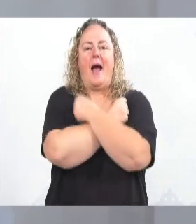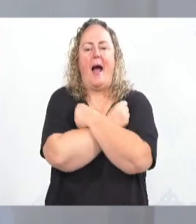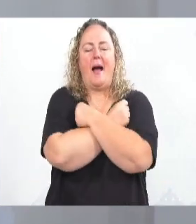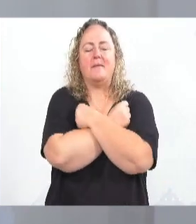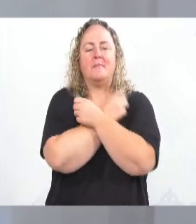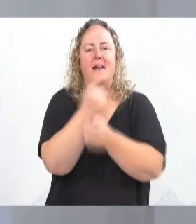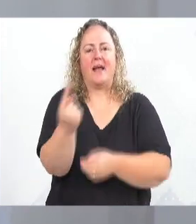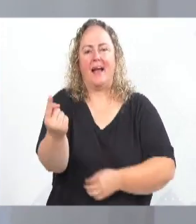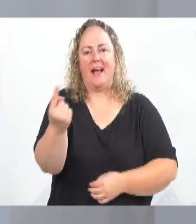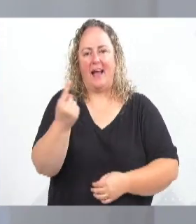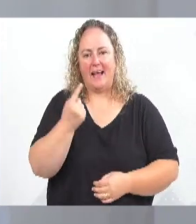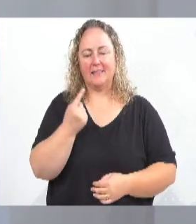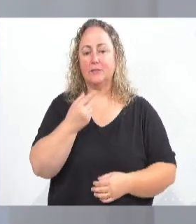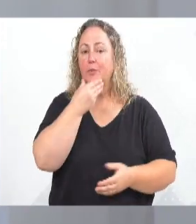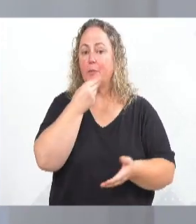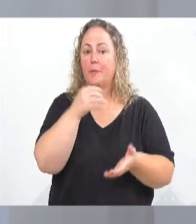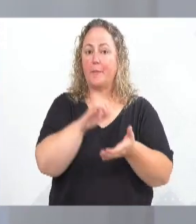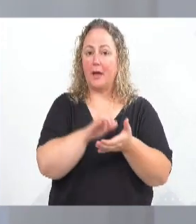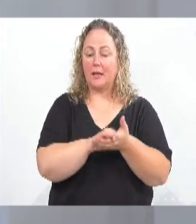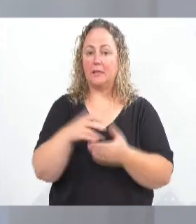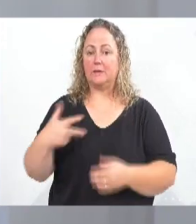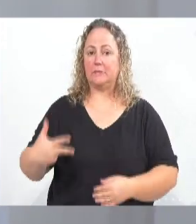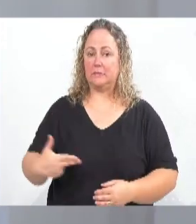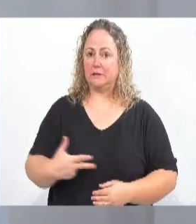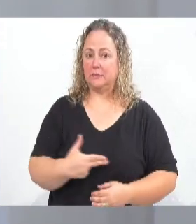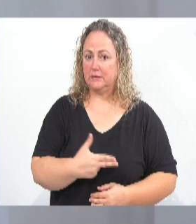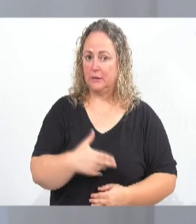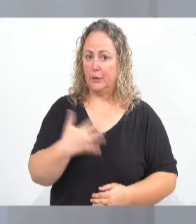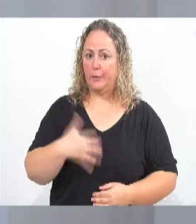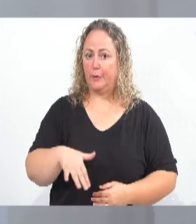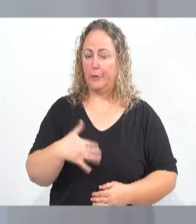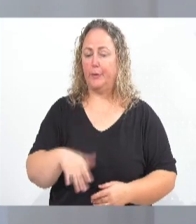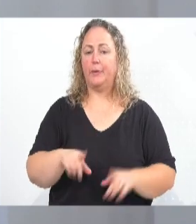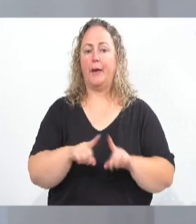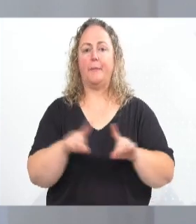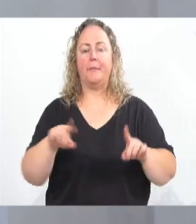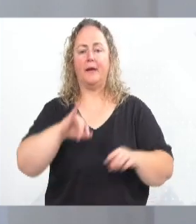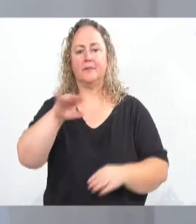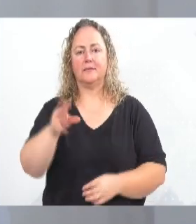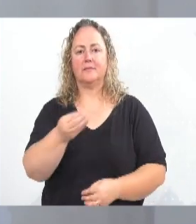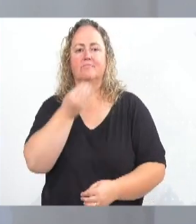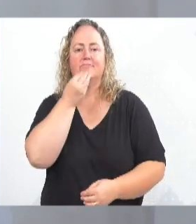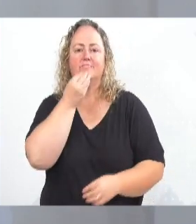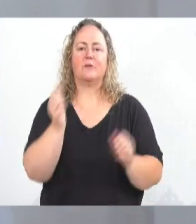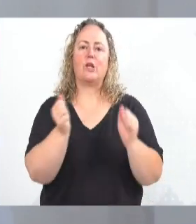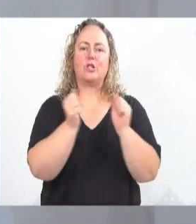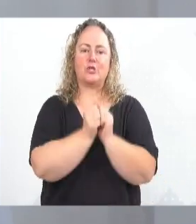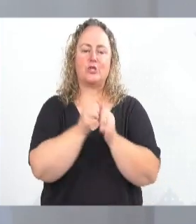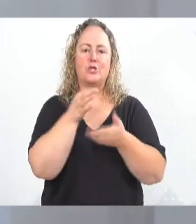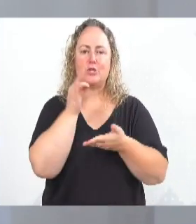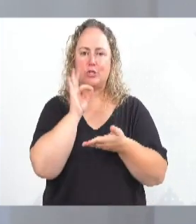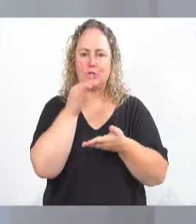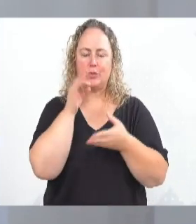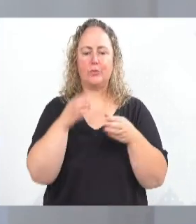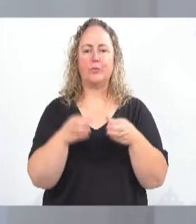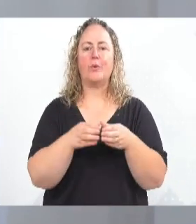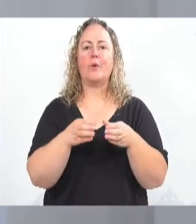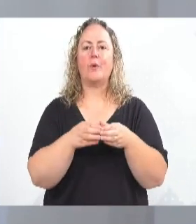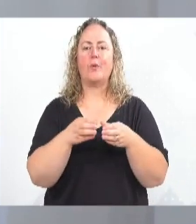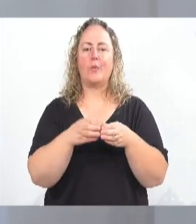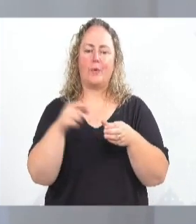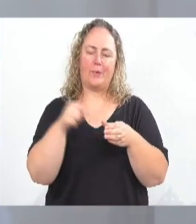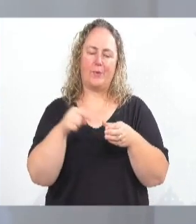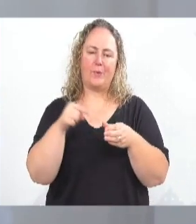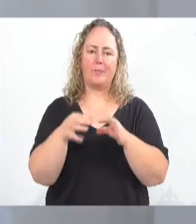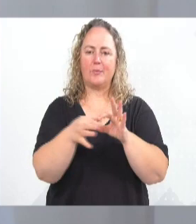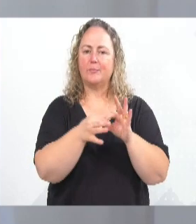inclusive, o marido dela passou por uma cirurgia muito séria, inclusive, mas tivemos a oportunidade de tomar um delicioso café com todo o grupo ali, do grupo